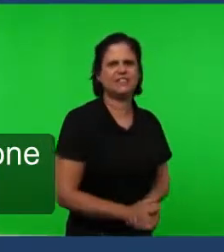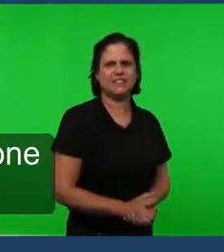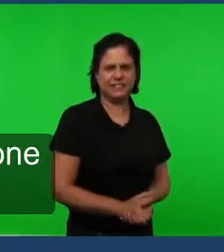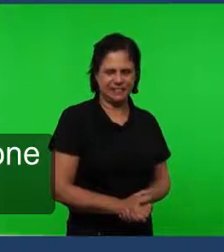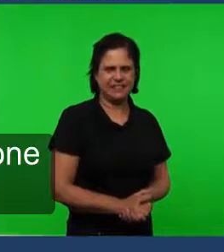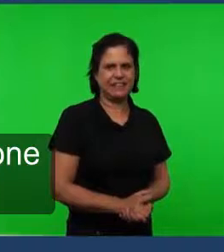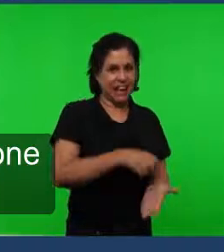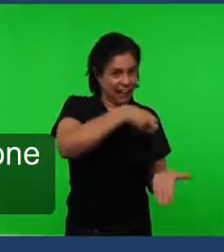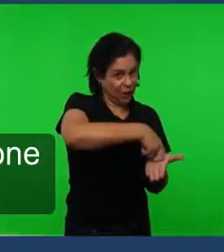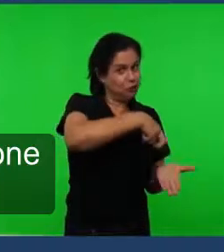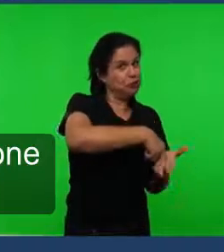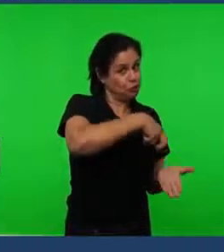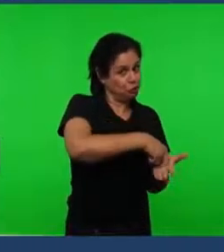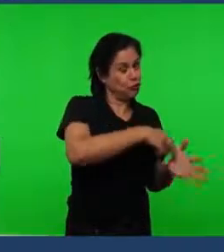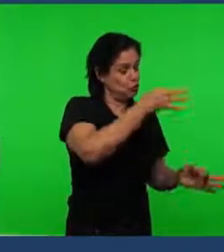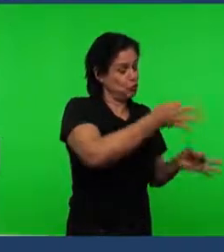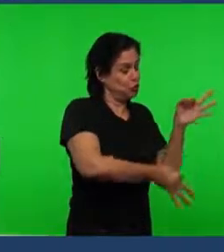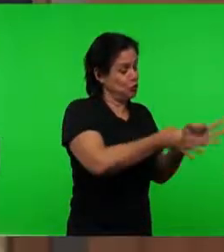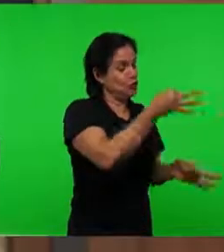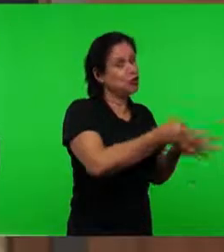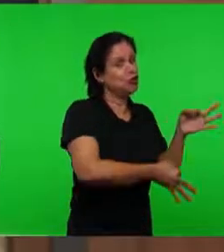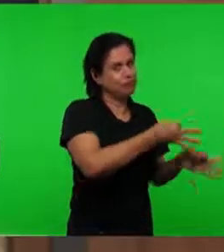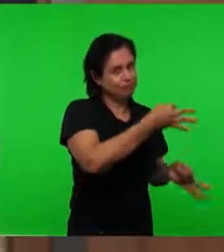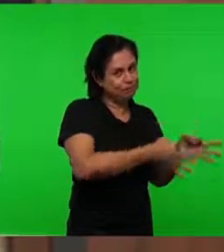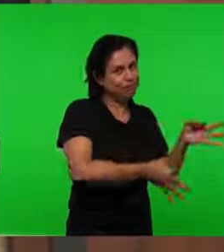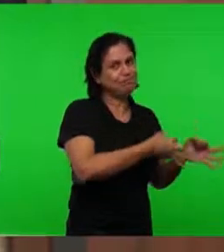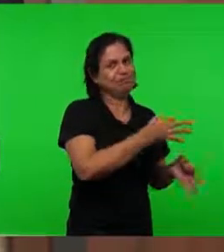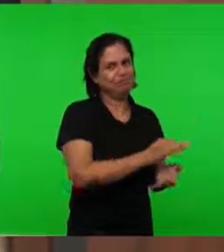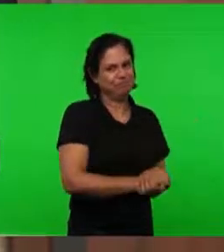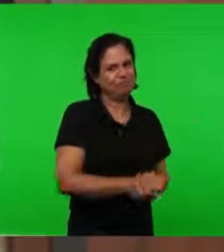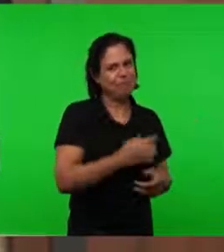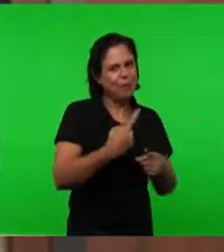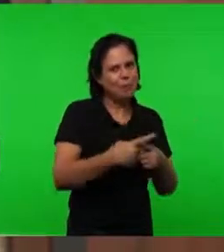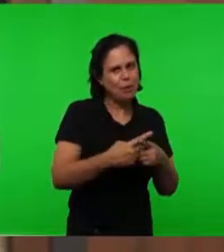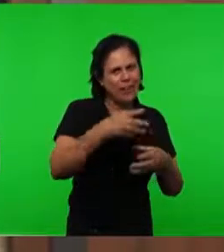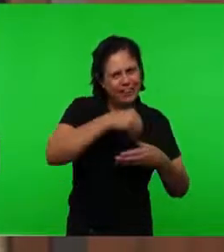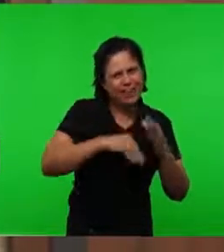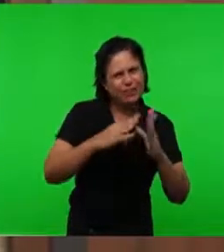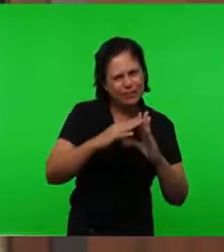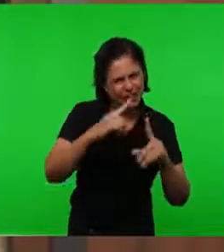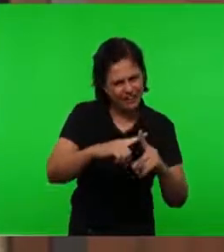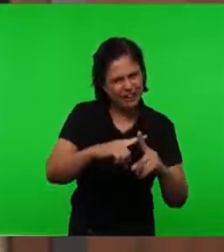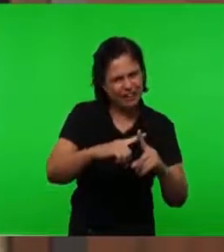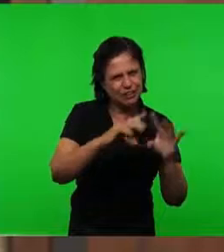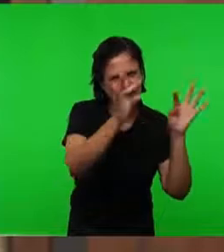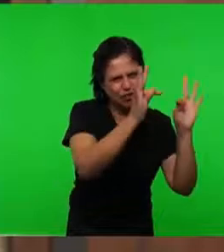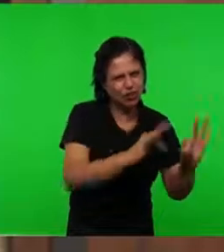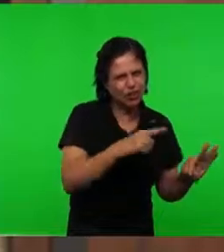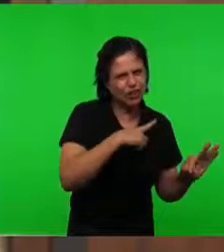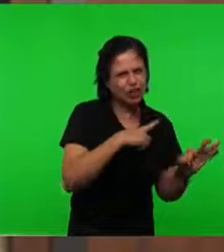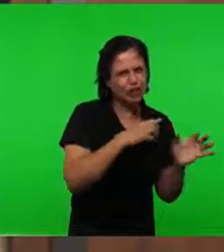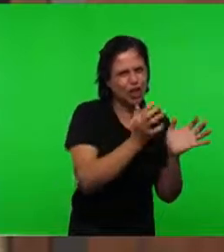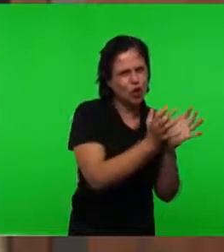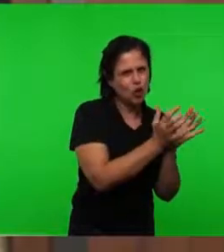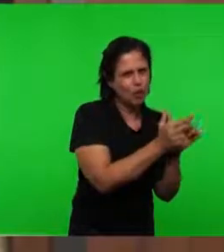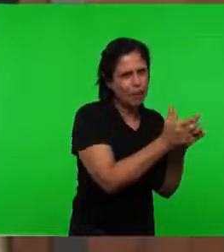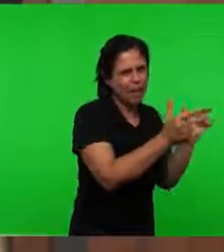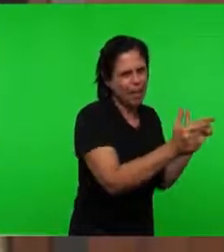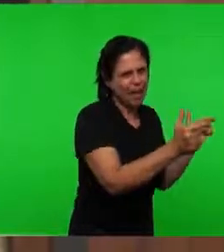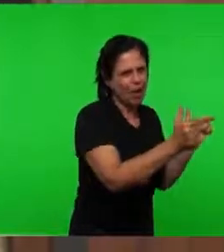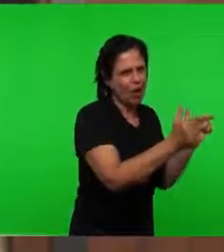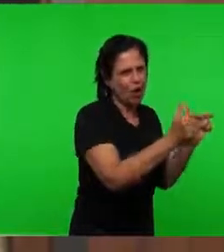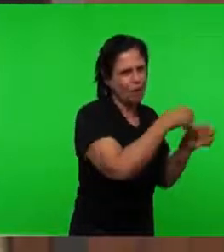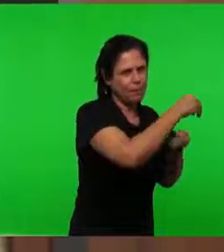corações E darei a cada um de vós Segundo as vossas obras Obras aqui Não são as obras de Tiatira Mas são as obras